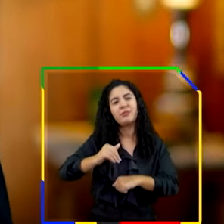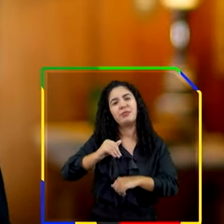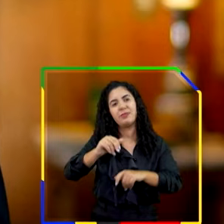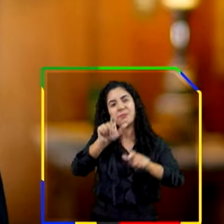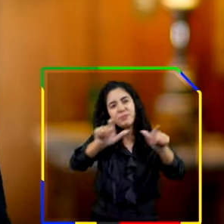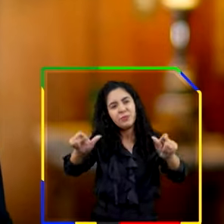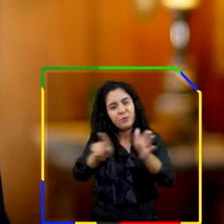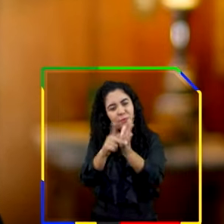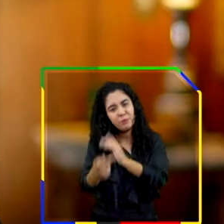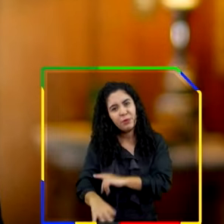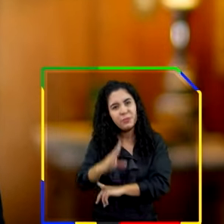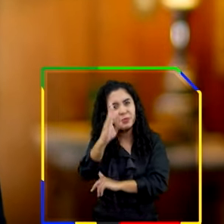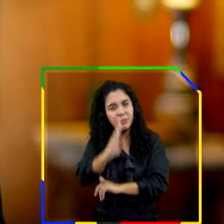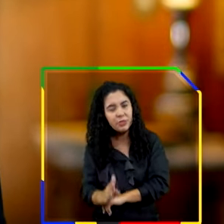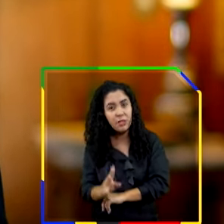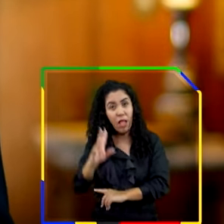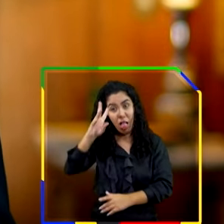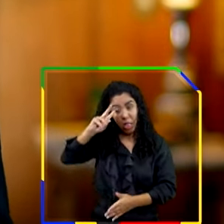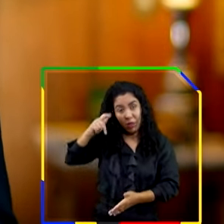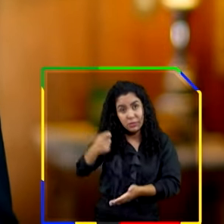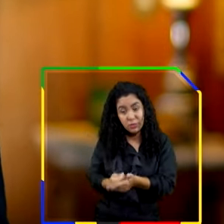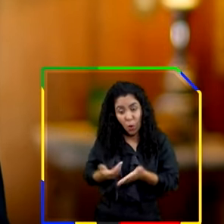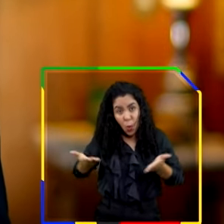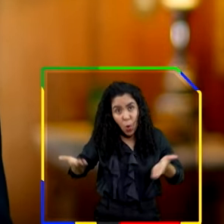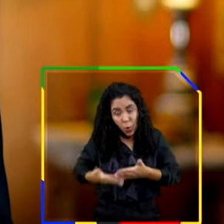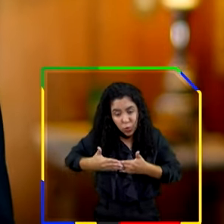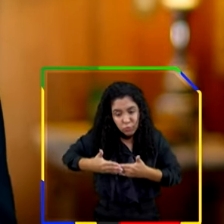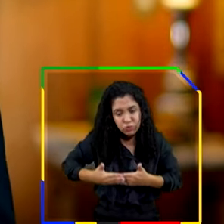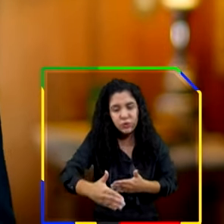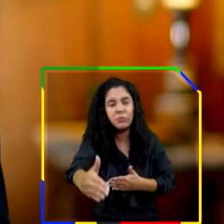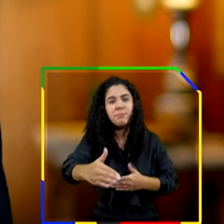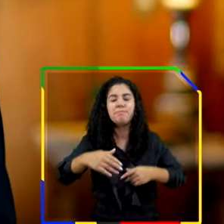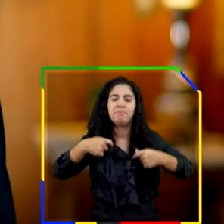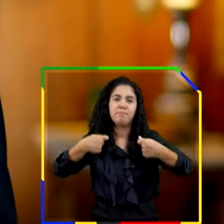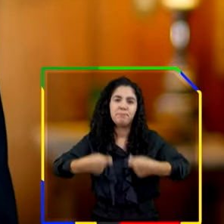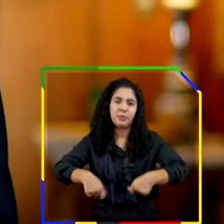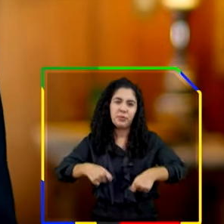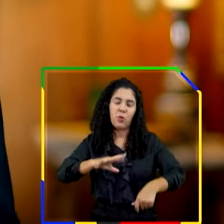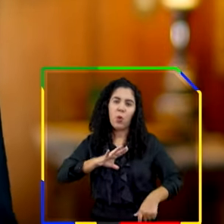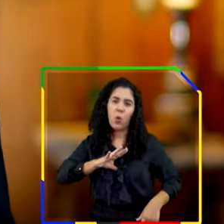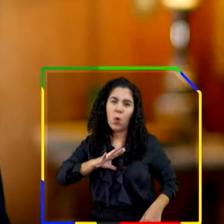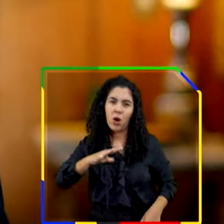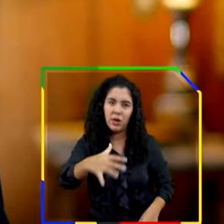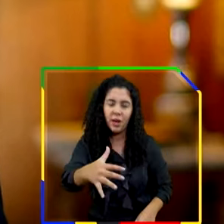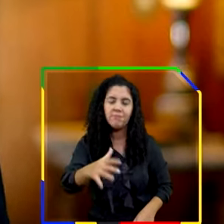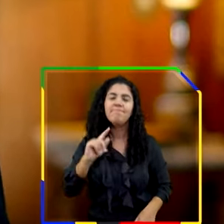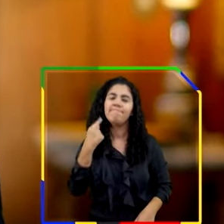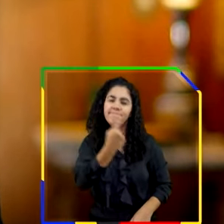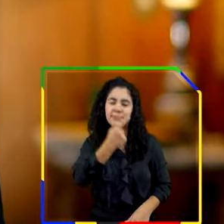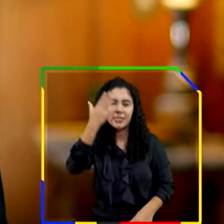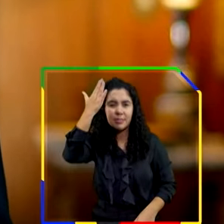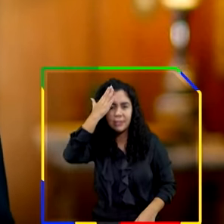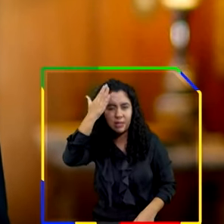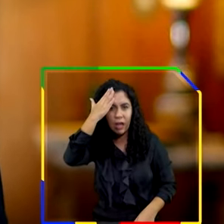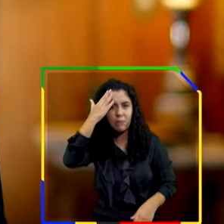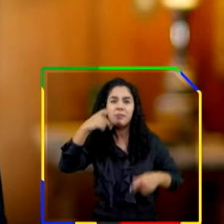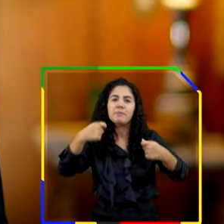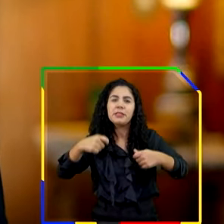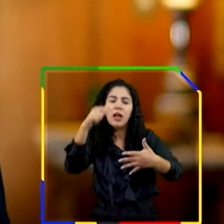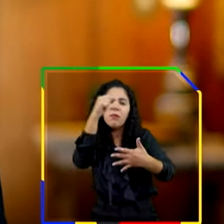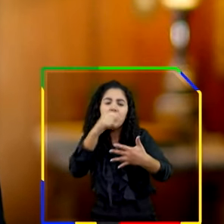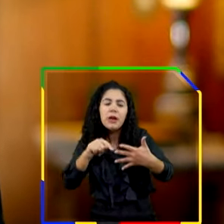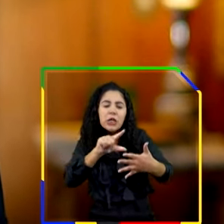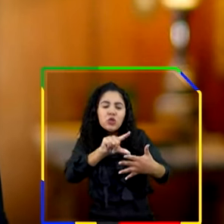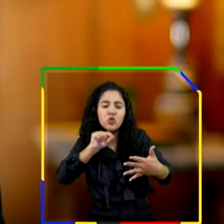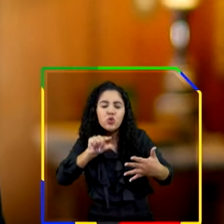brasileiras, as decisões que tomamos a partir de hoje exigem coragem, mas sabemos que são as escolhas certas,